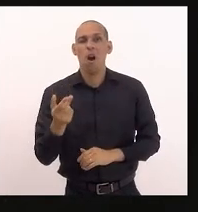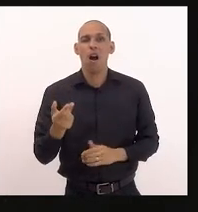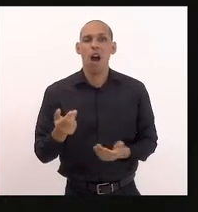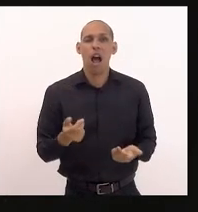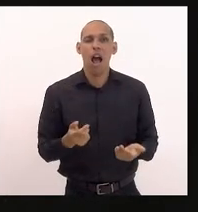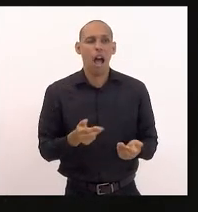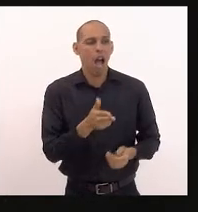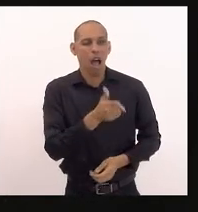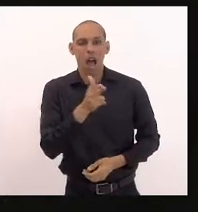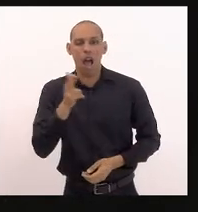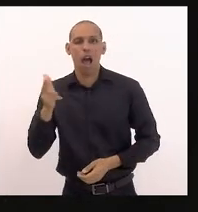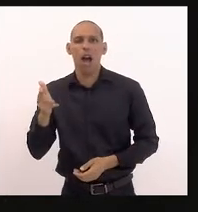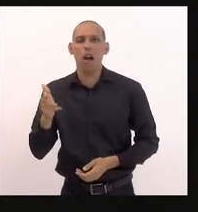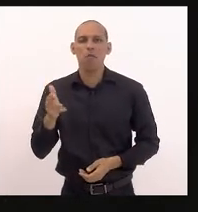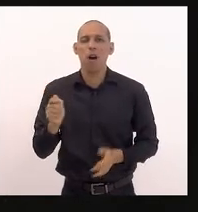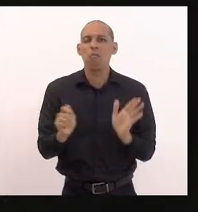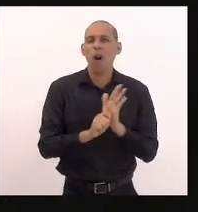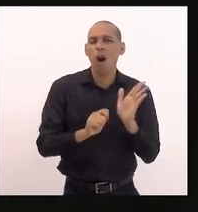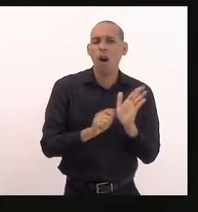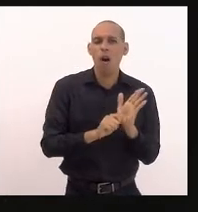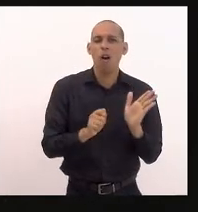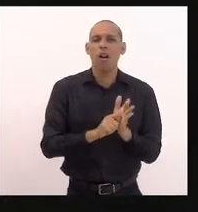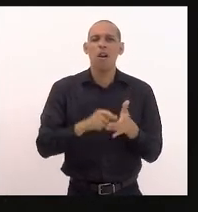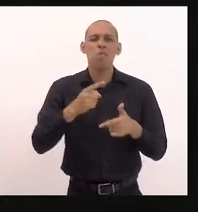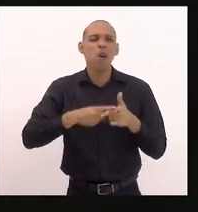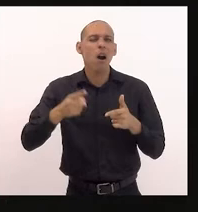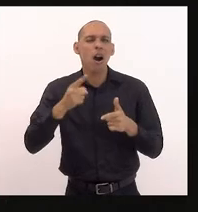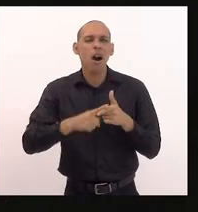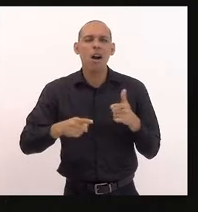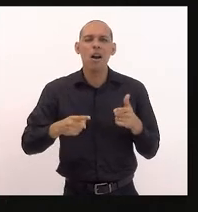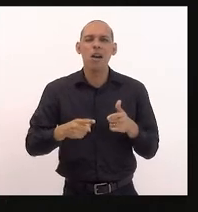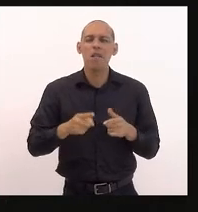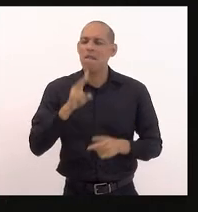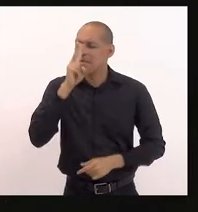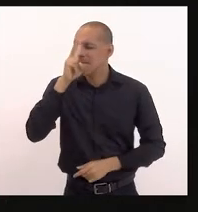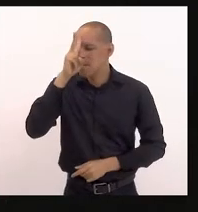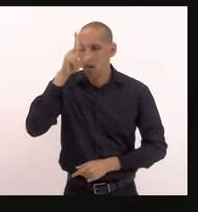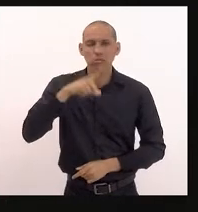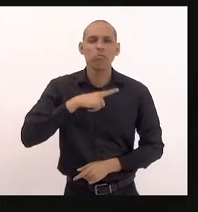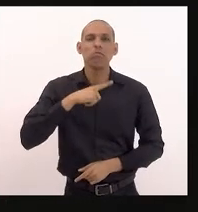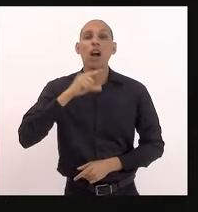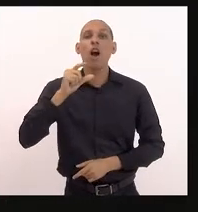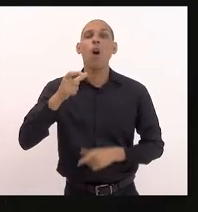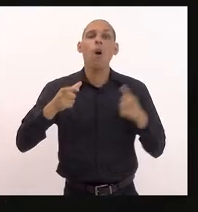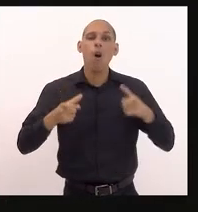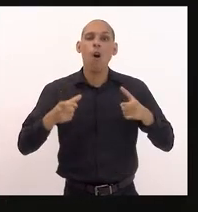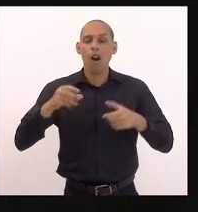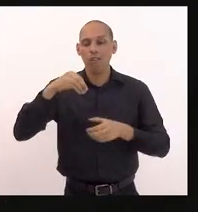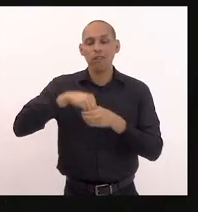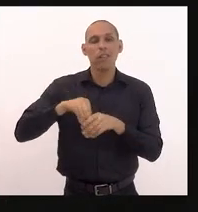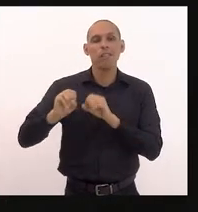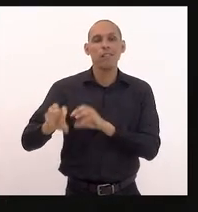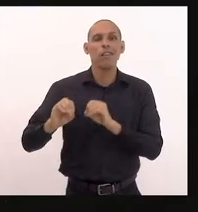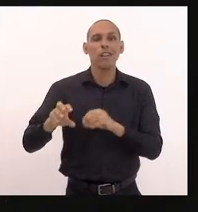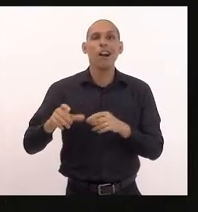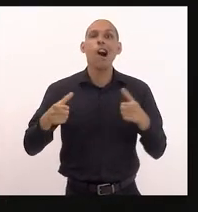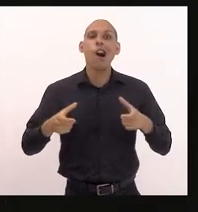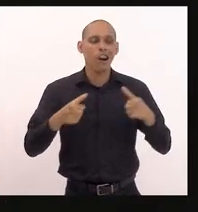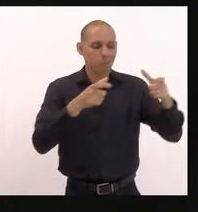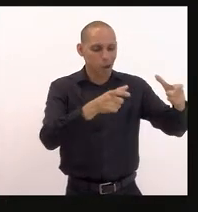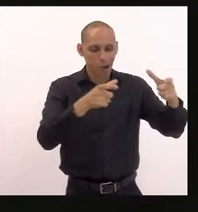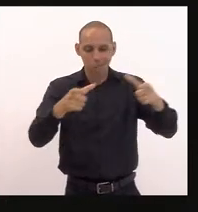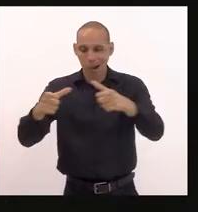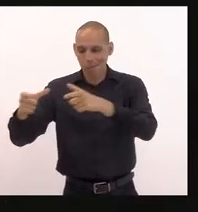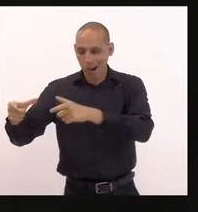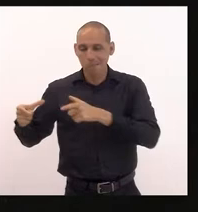há um problema crucial instalado na educação exatamente nas áreas dessas